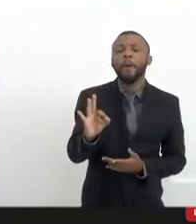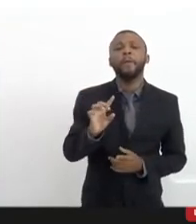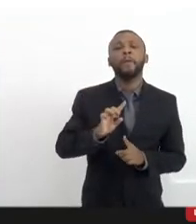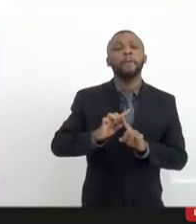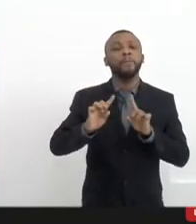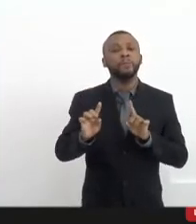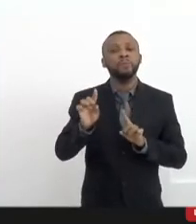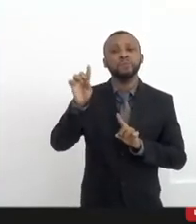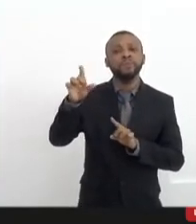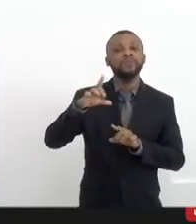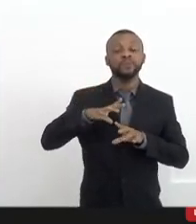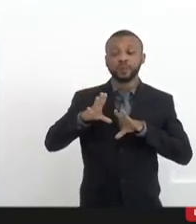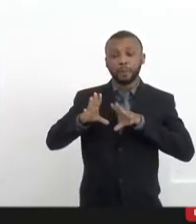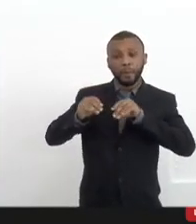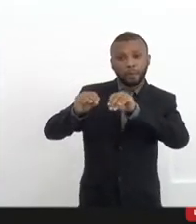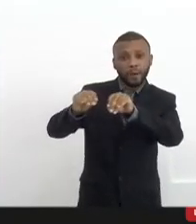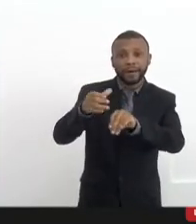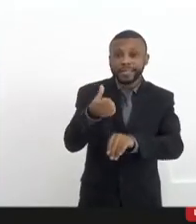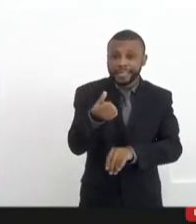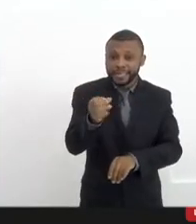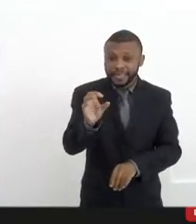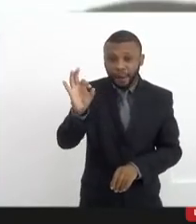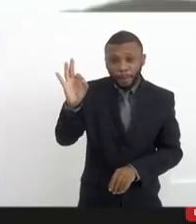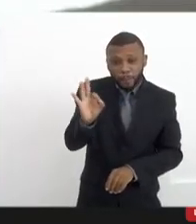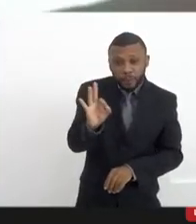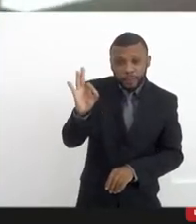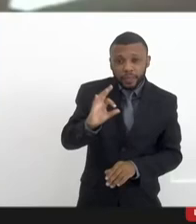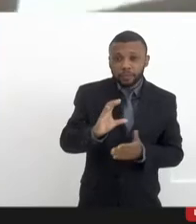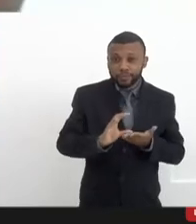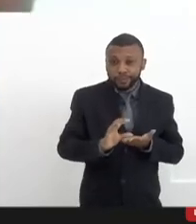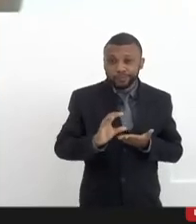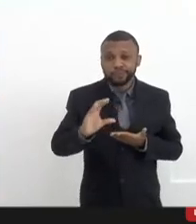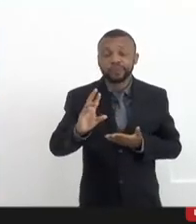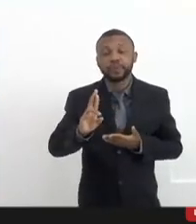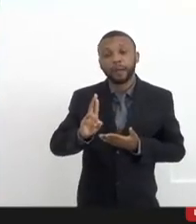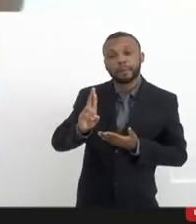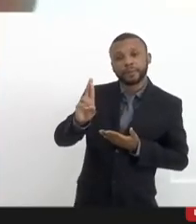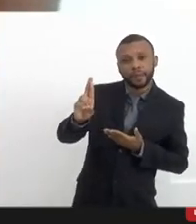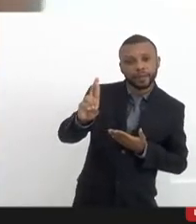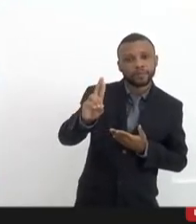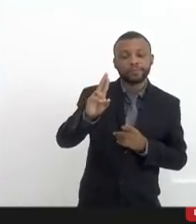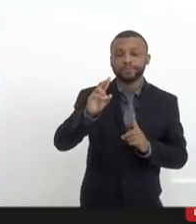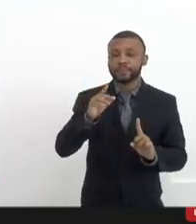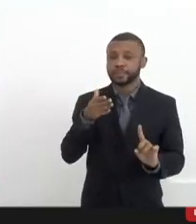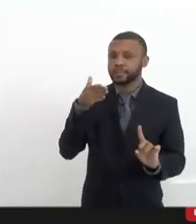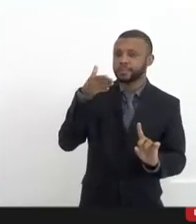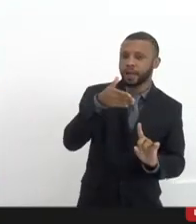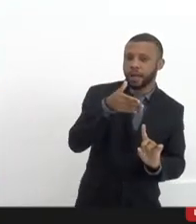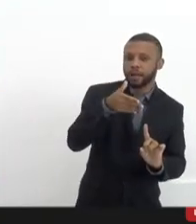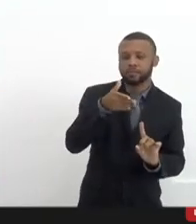eles detêm quase 60% de representantes diretos e indiretos